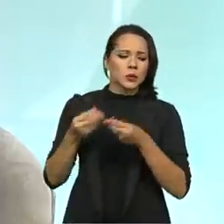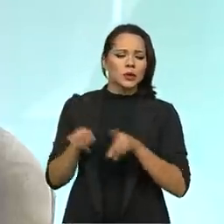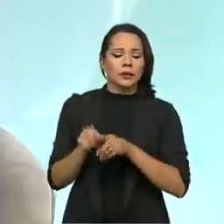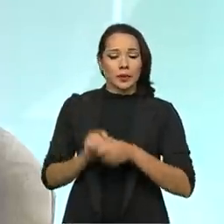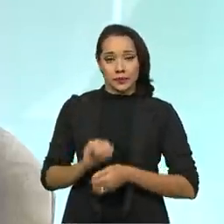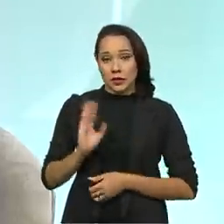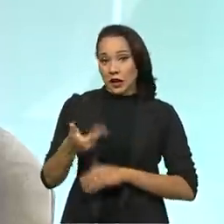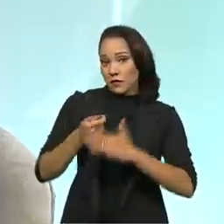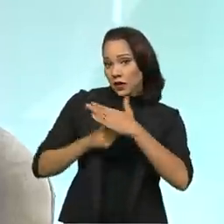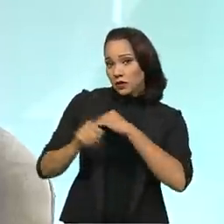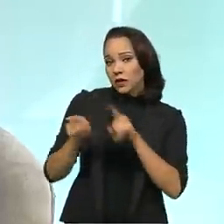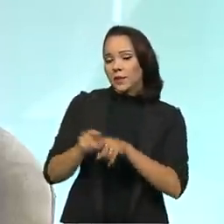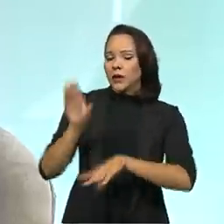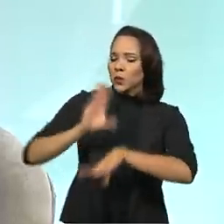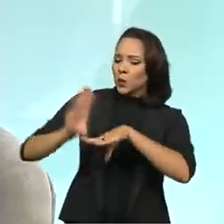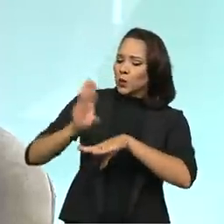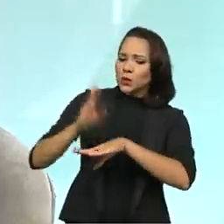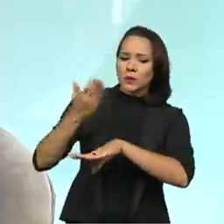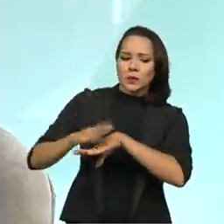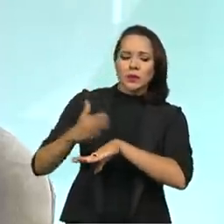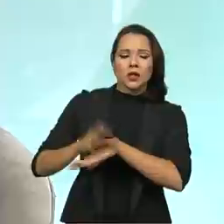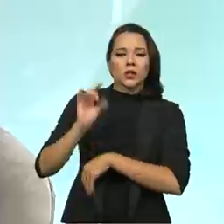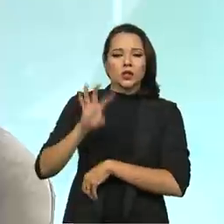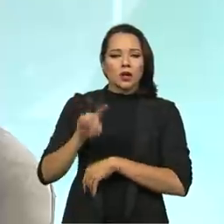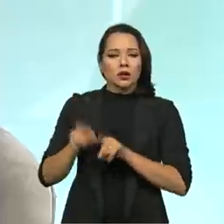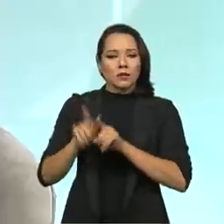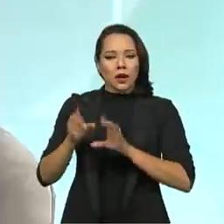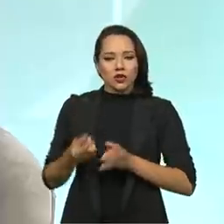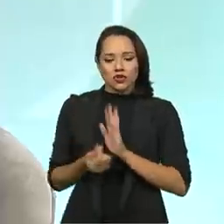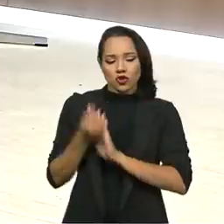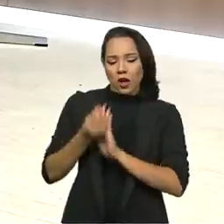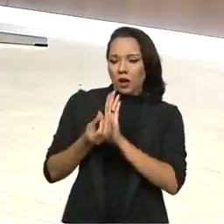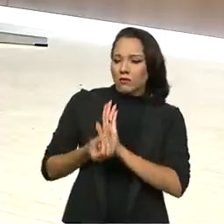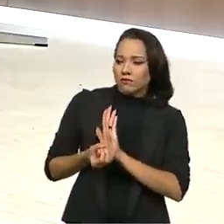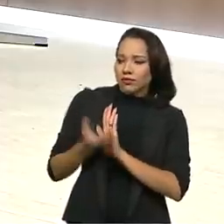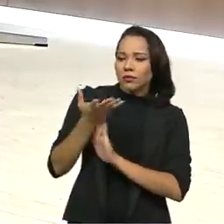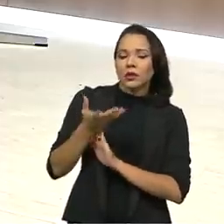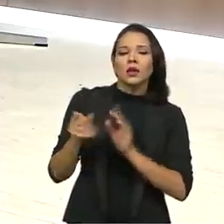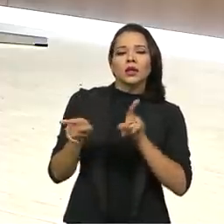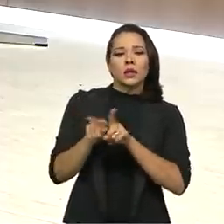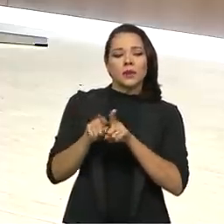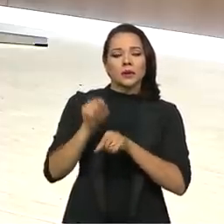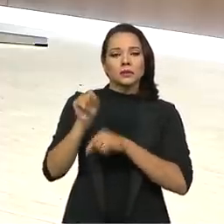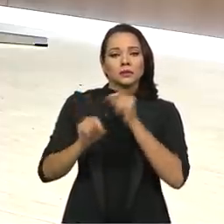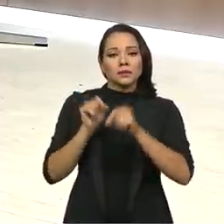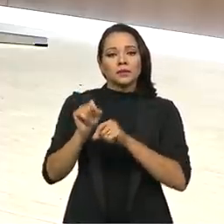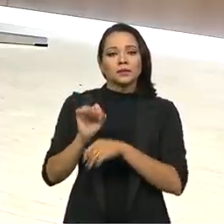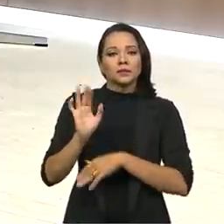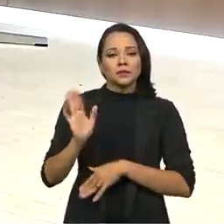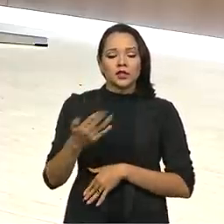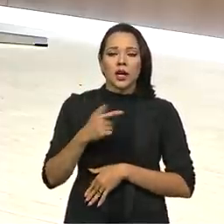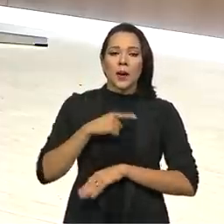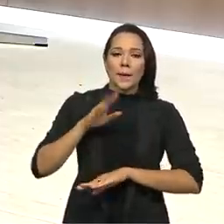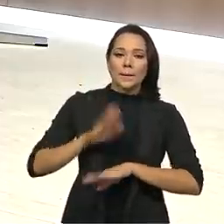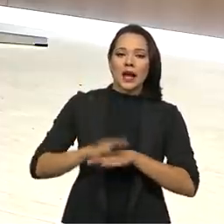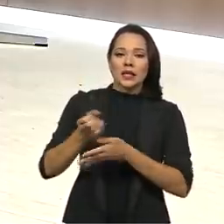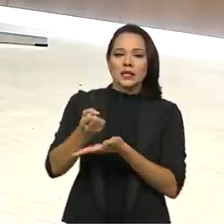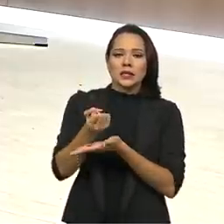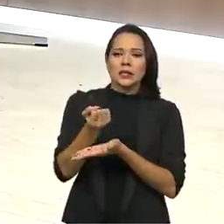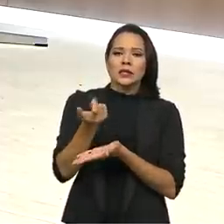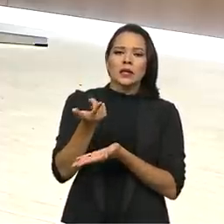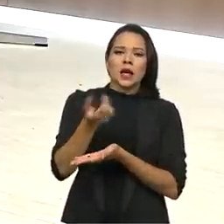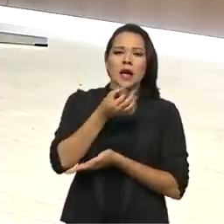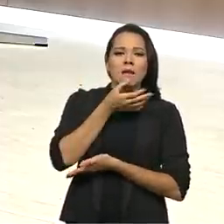tem investido na capacitação, não só na disponibilização de recursos, mas também mais insumos,